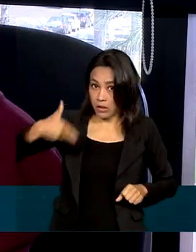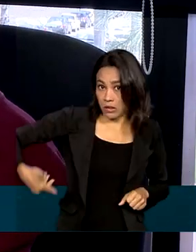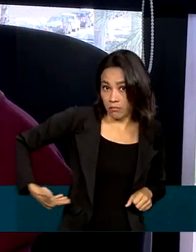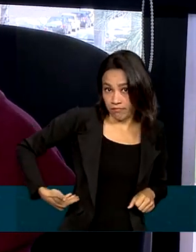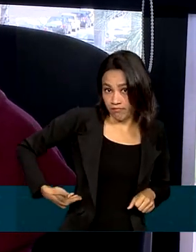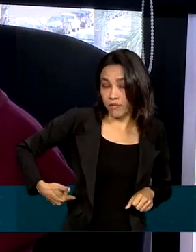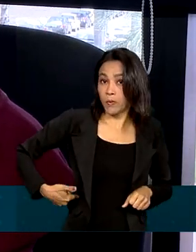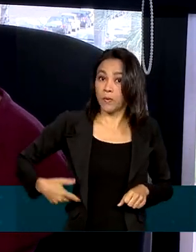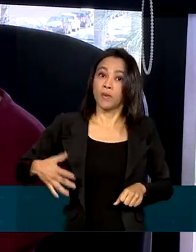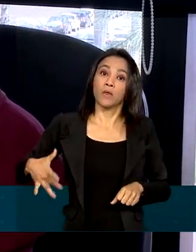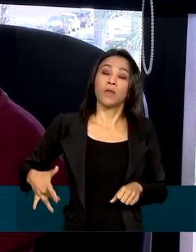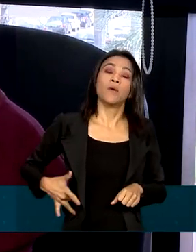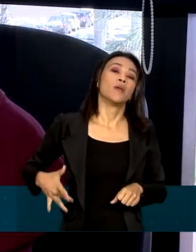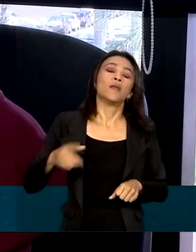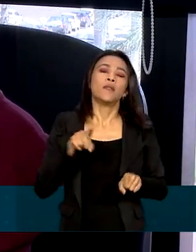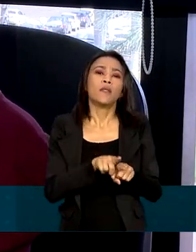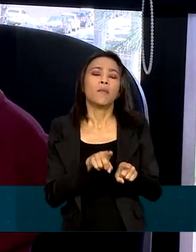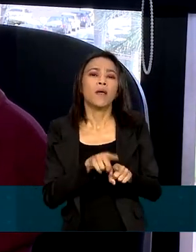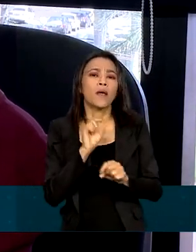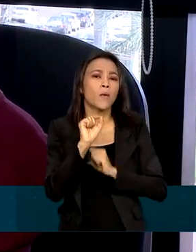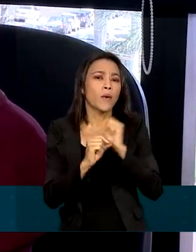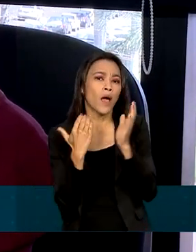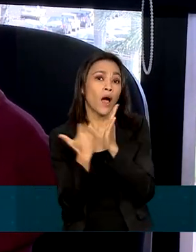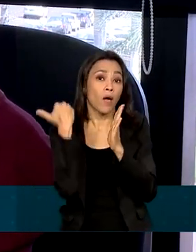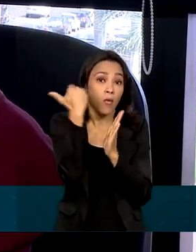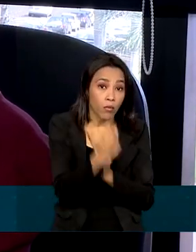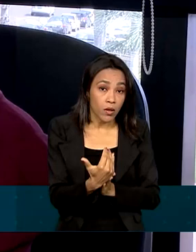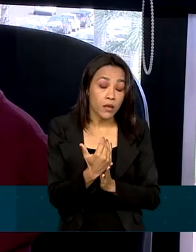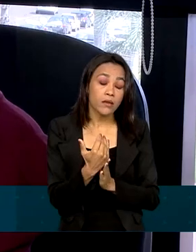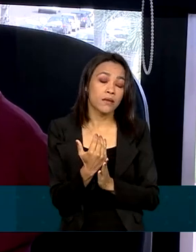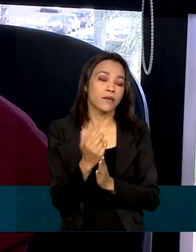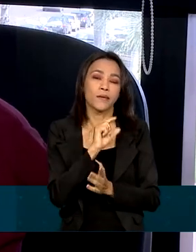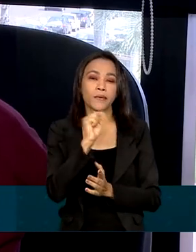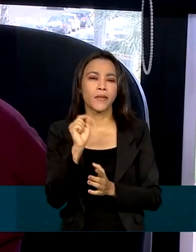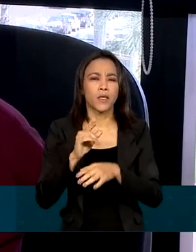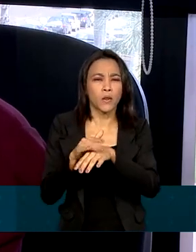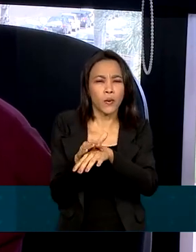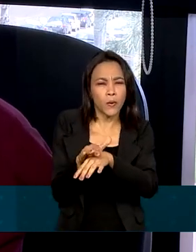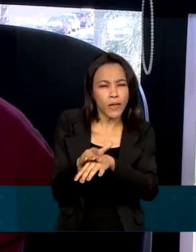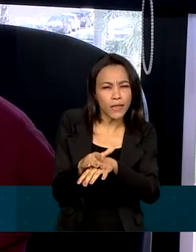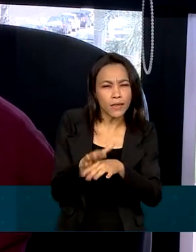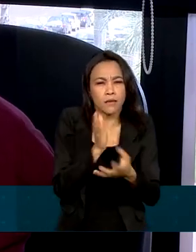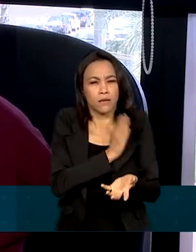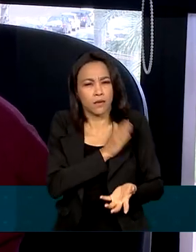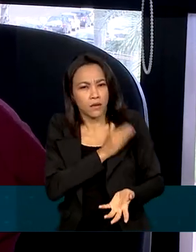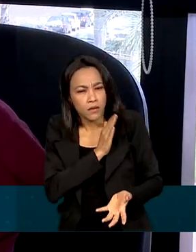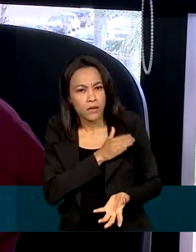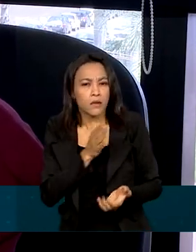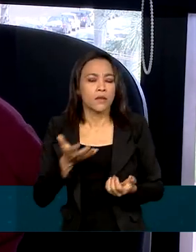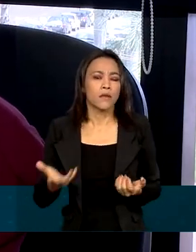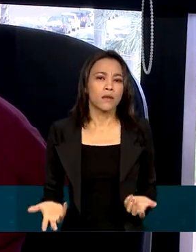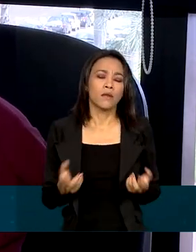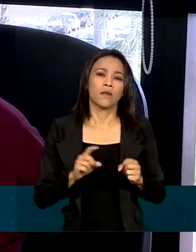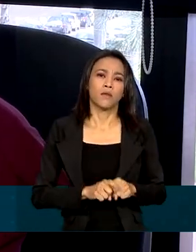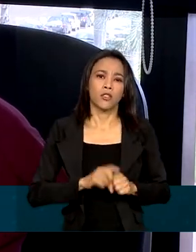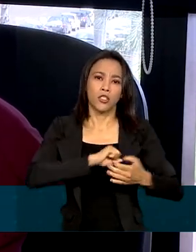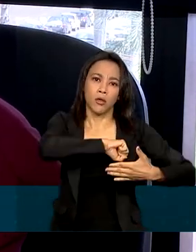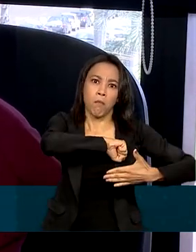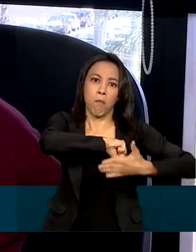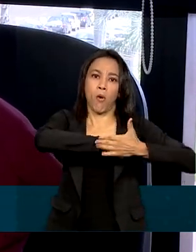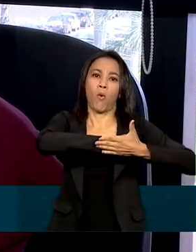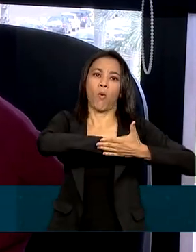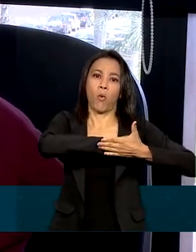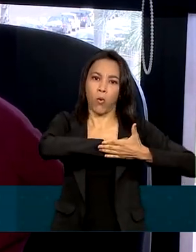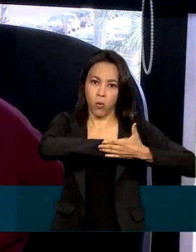a pessoa aumenta a chance de desenvolvimento de doença arterial coronariana, de ter infarto